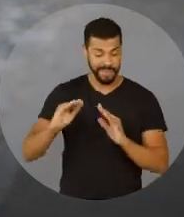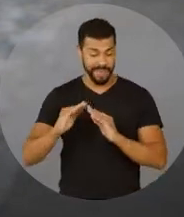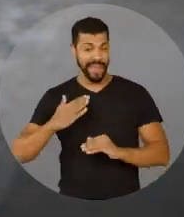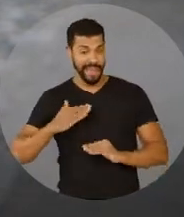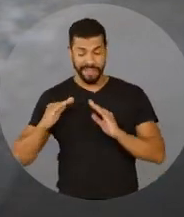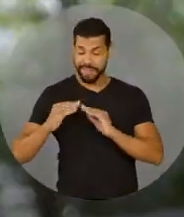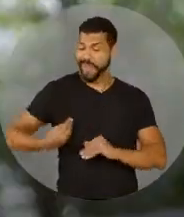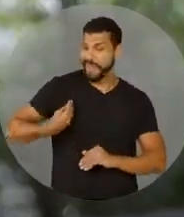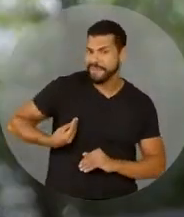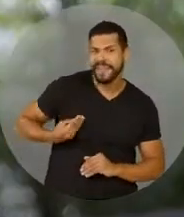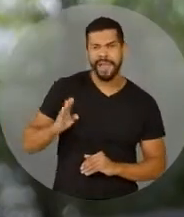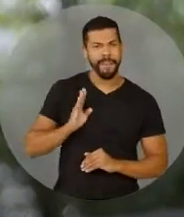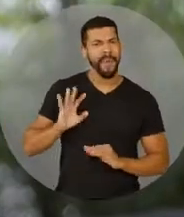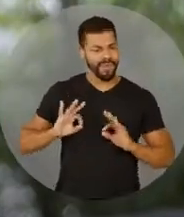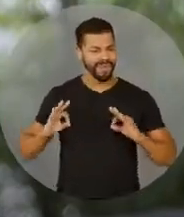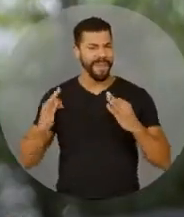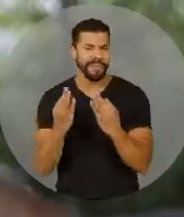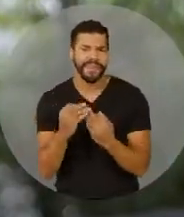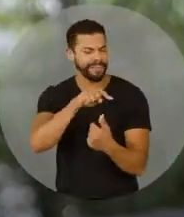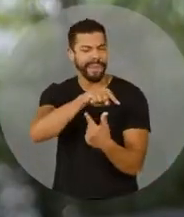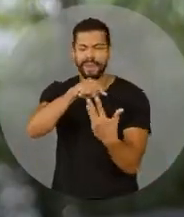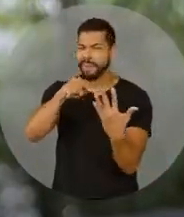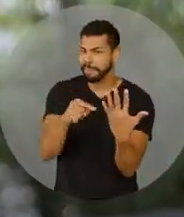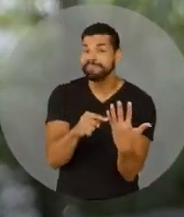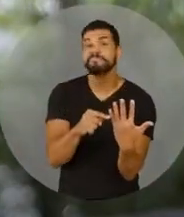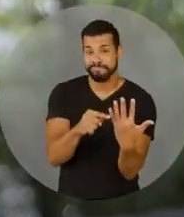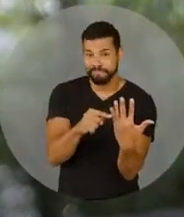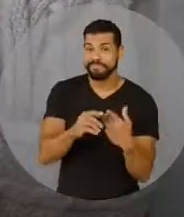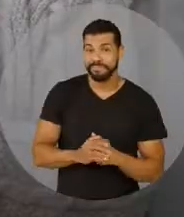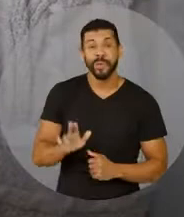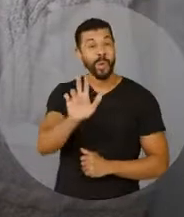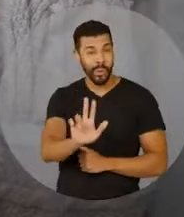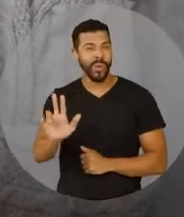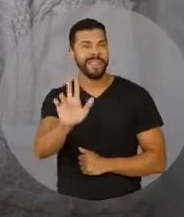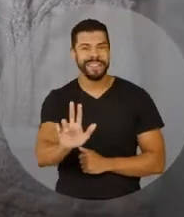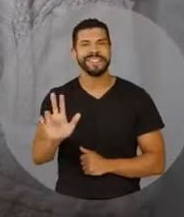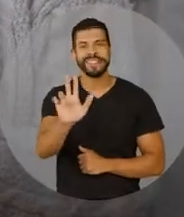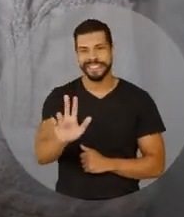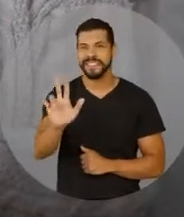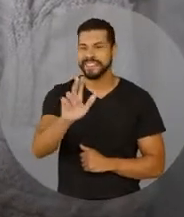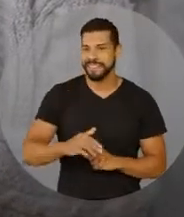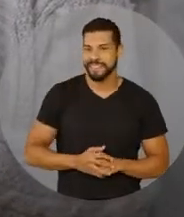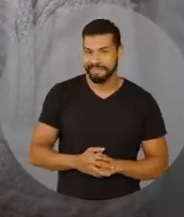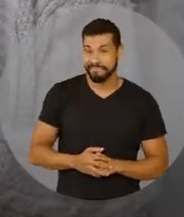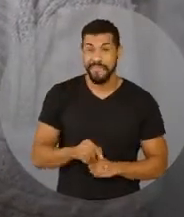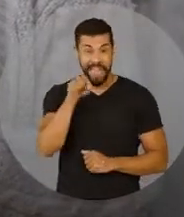o Minha Casa Minha Vida. Bolsa Família, Fies, ProUni, dentre outros. Luiz Sinácio Lula Silva.